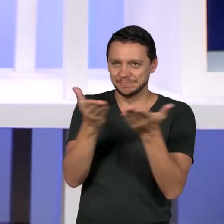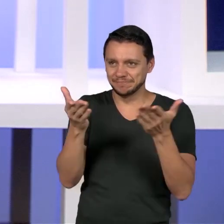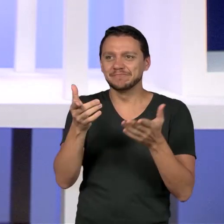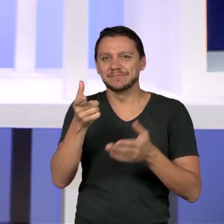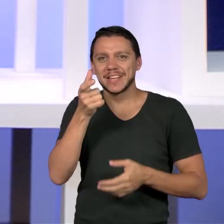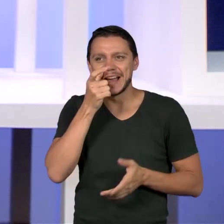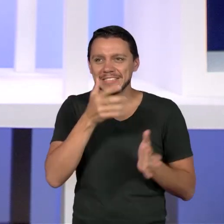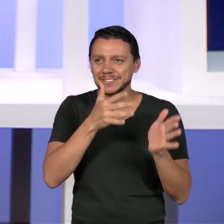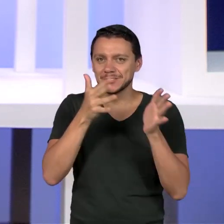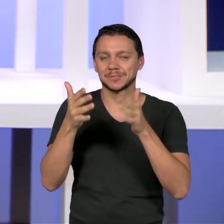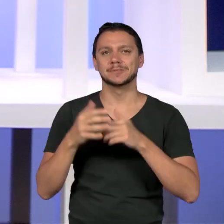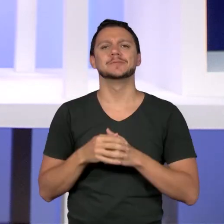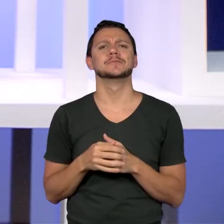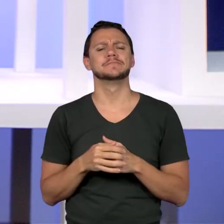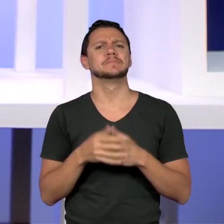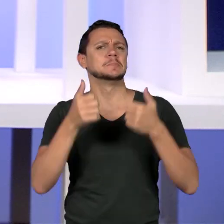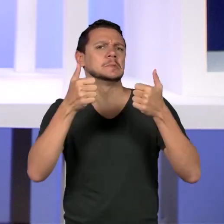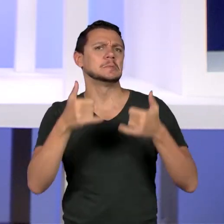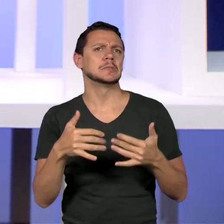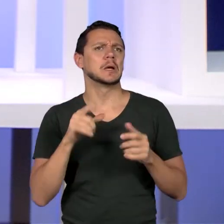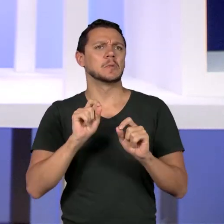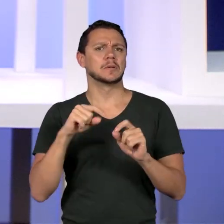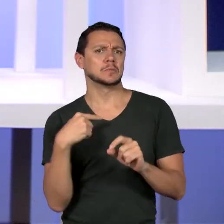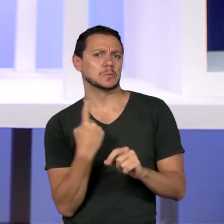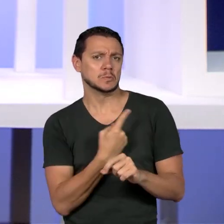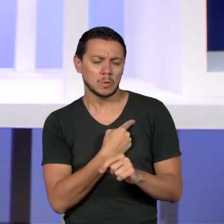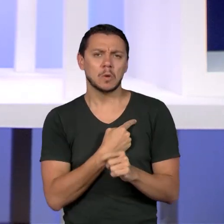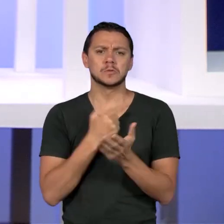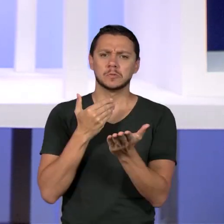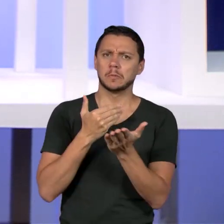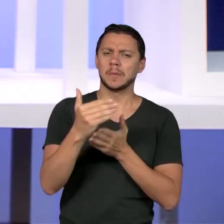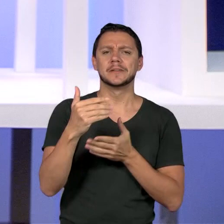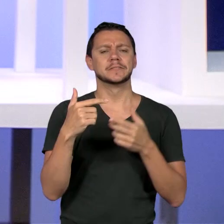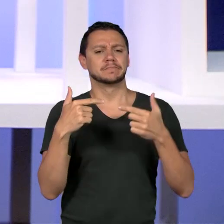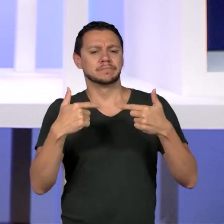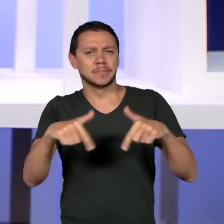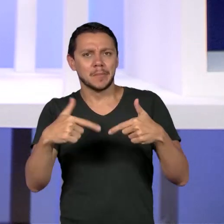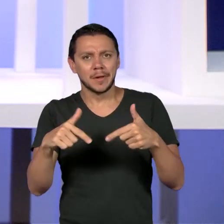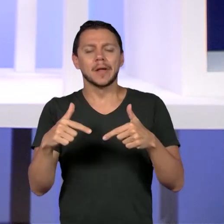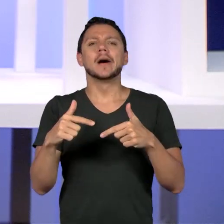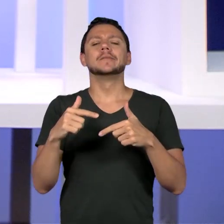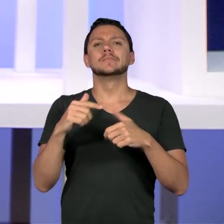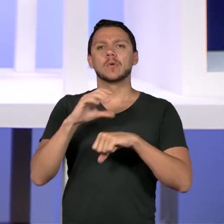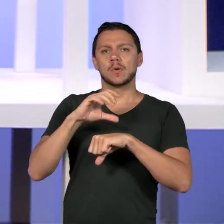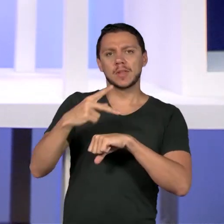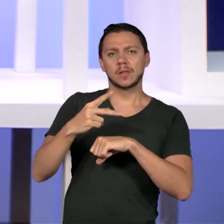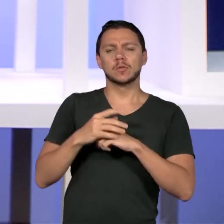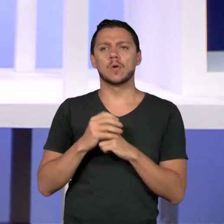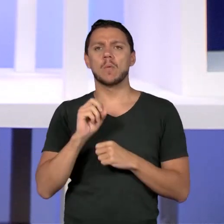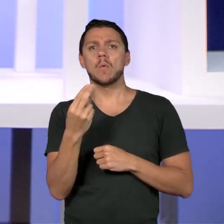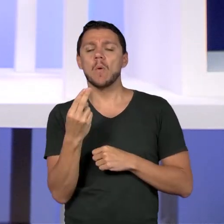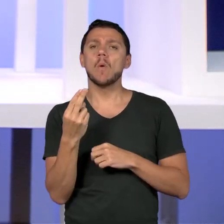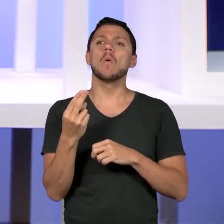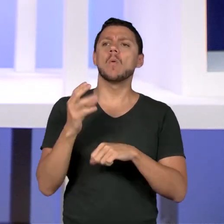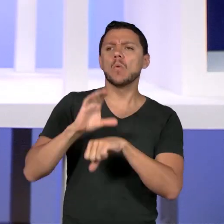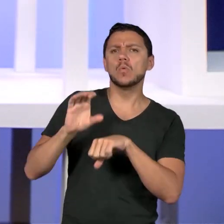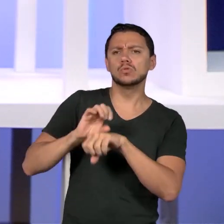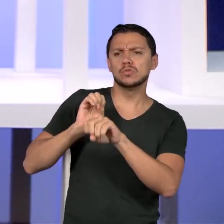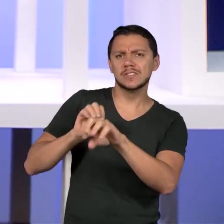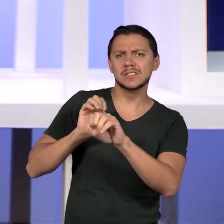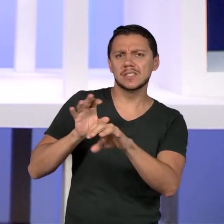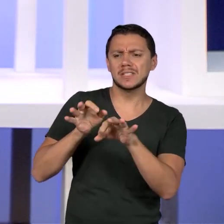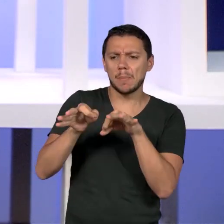nós, quando nos constituímos coordenadores pedagógicos ou formadores de outros programas,